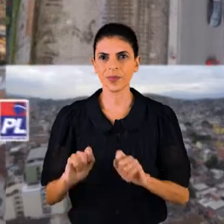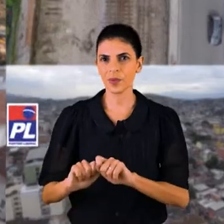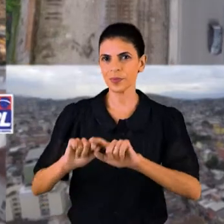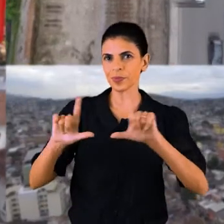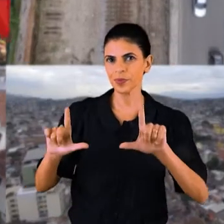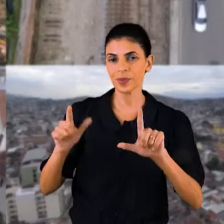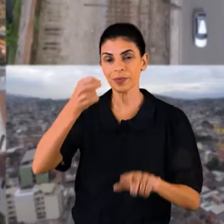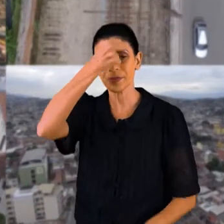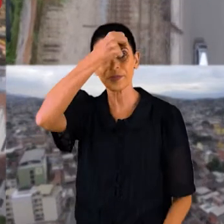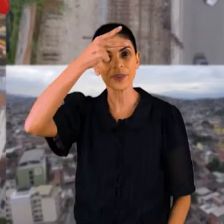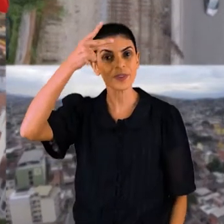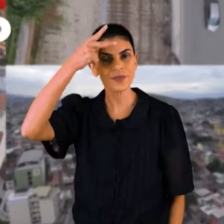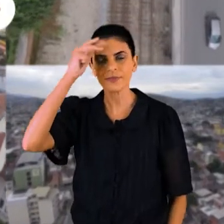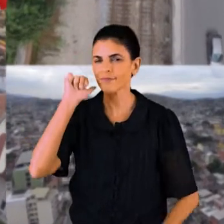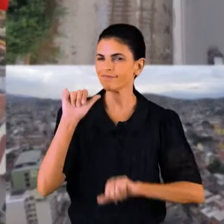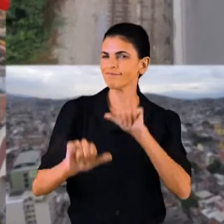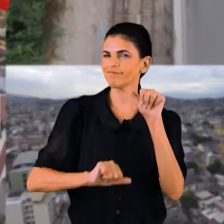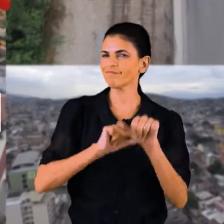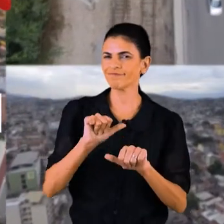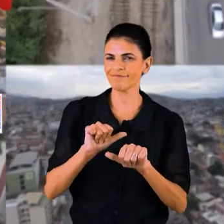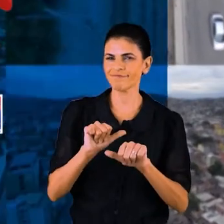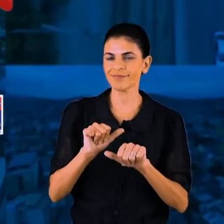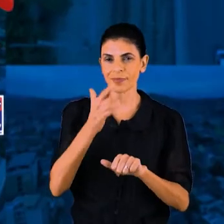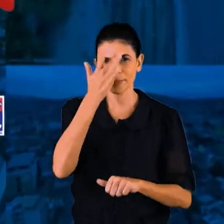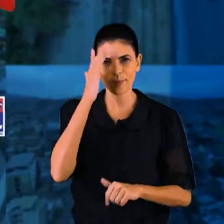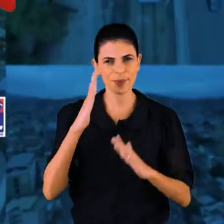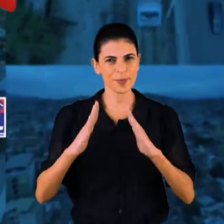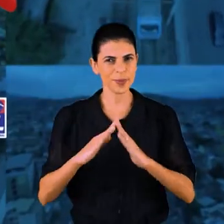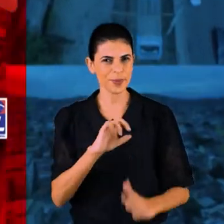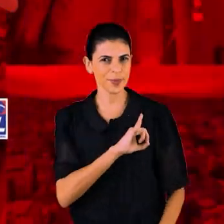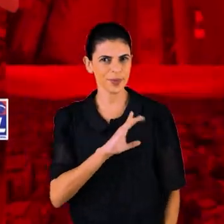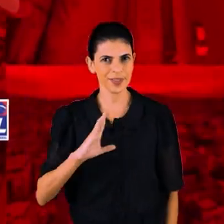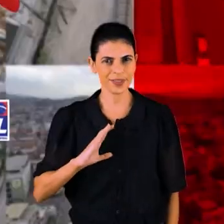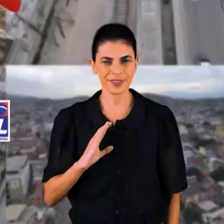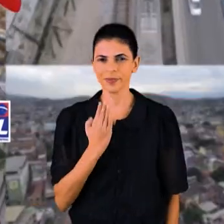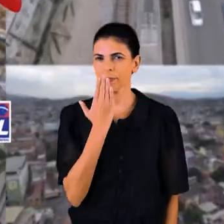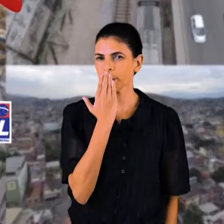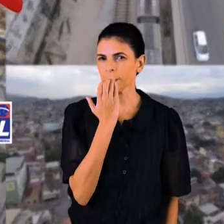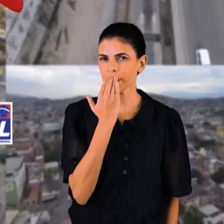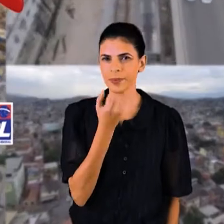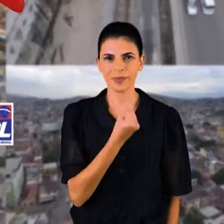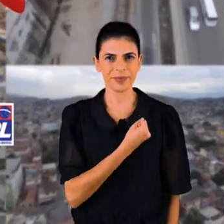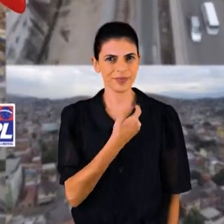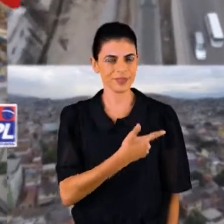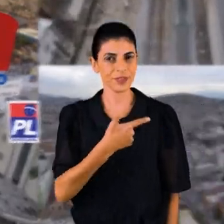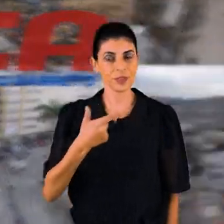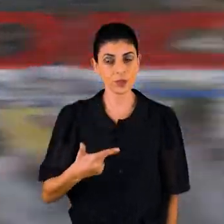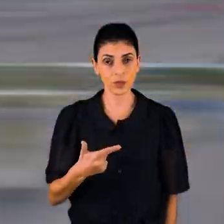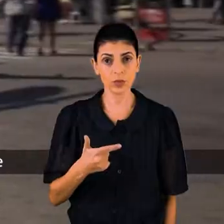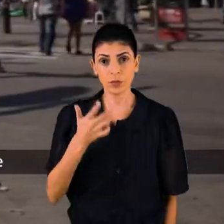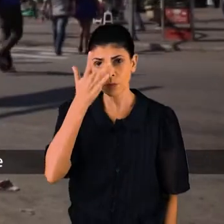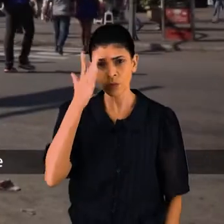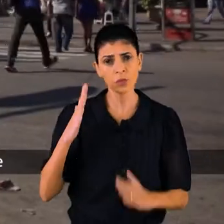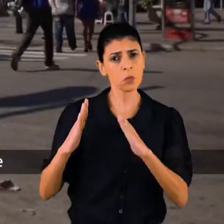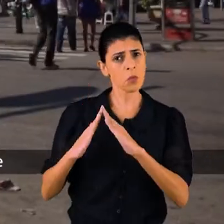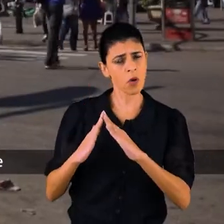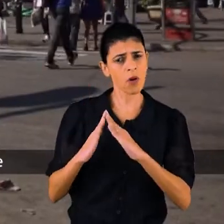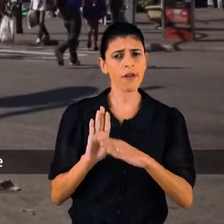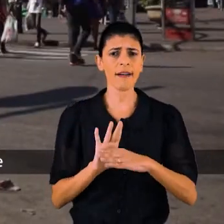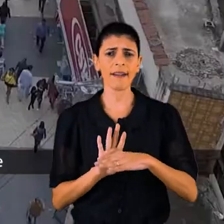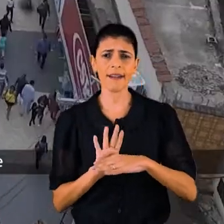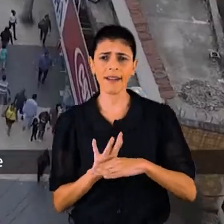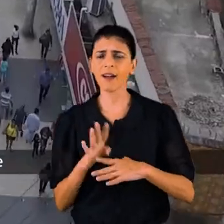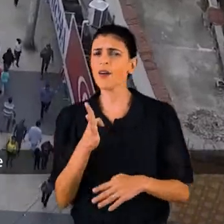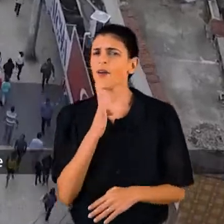No ar, o programa do prefeito que vai mudar a história de Duque de Caxias. Dica 22. O caxiense